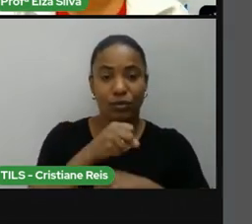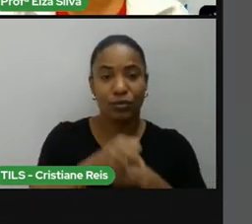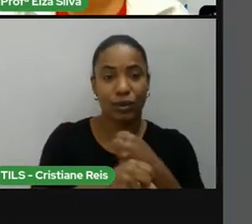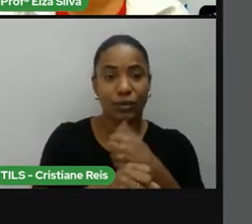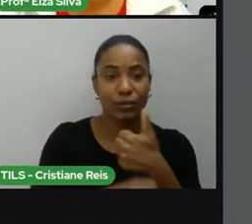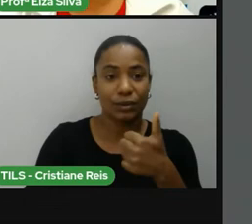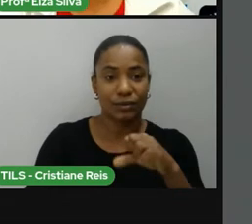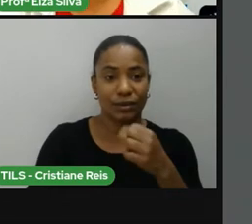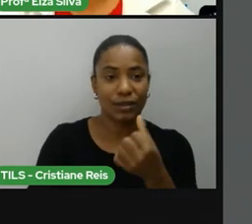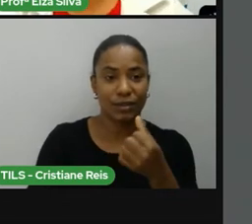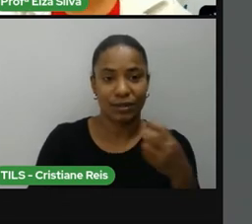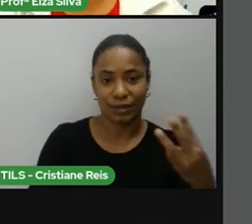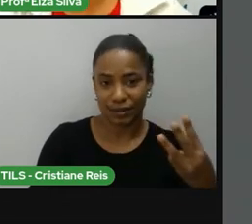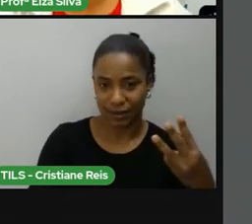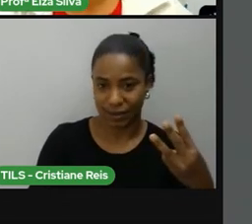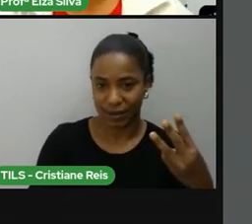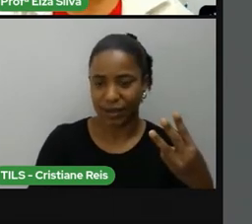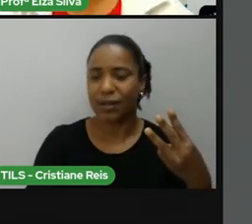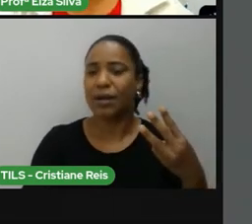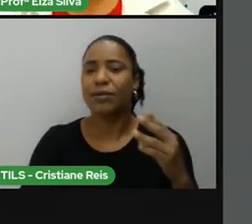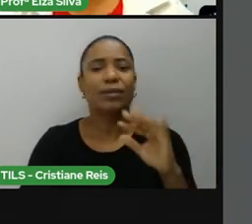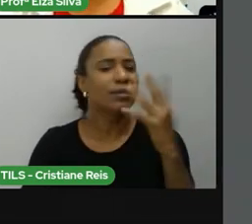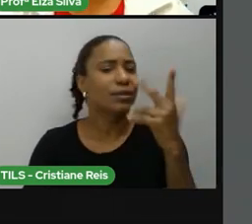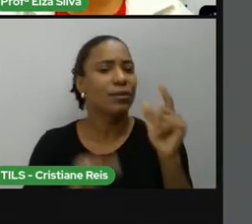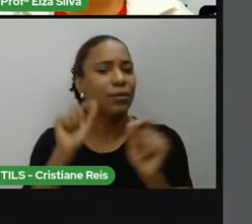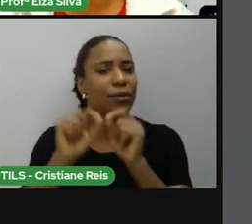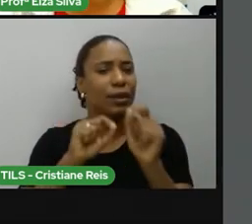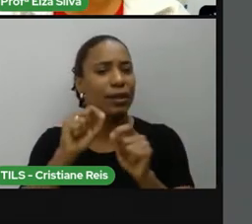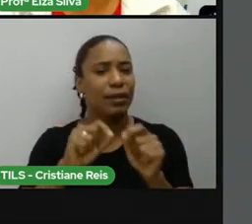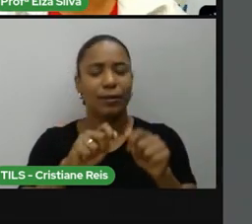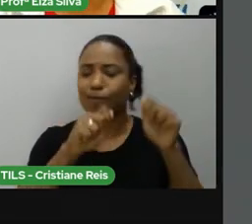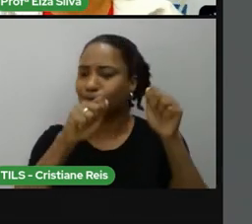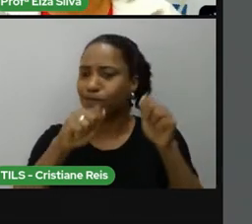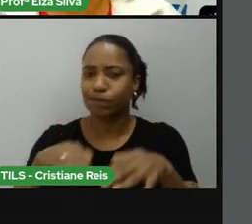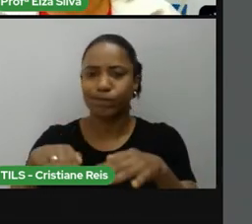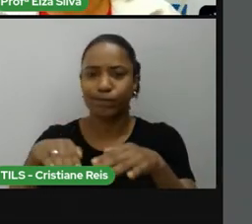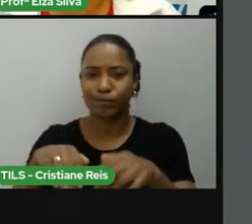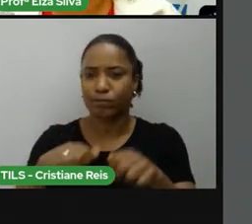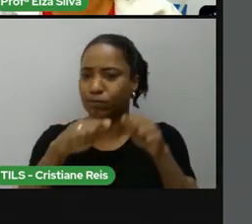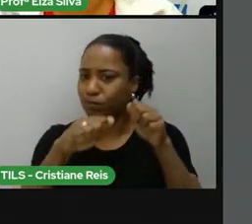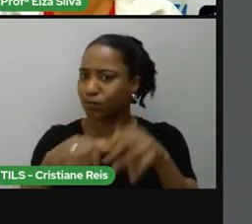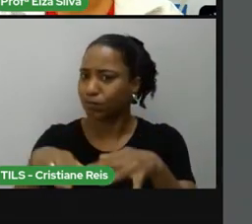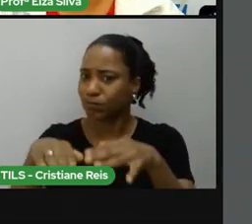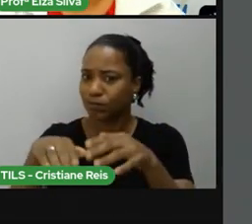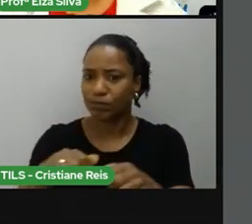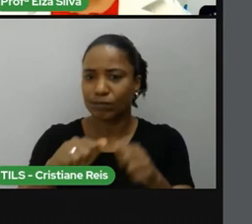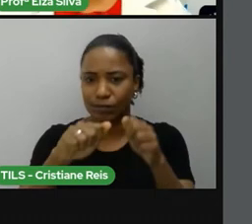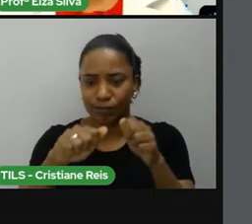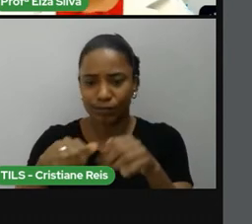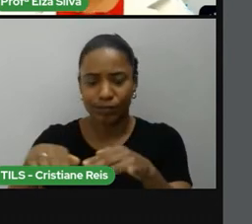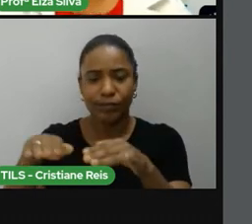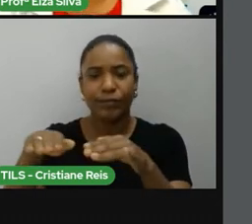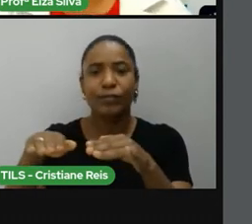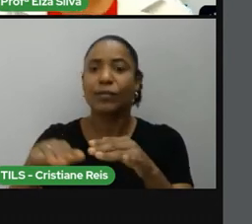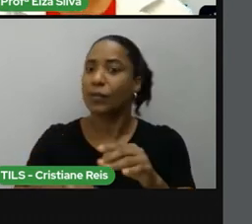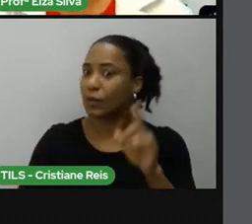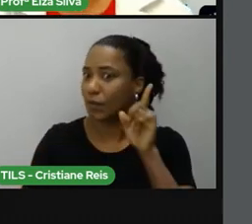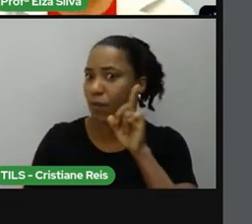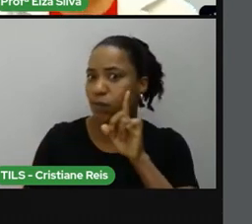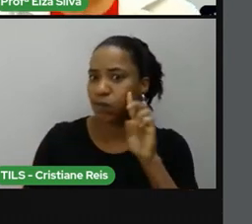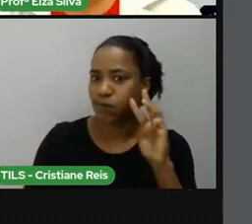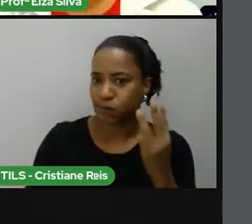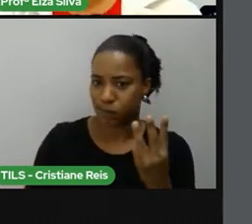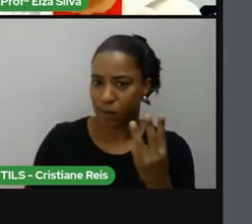marcha para Washington. E por que essa marcha é tão importante? Vejamos.